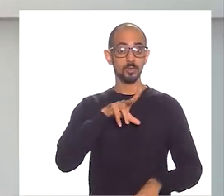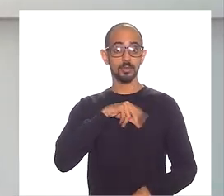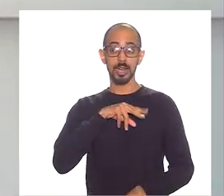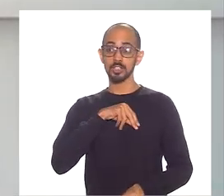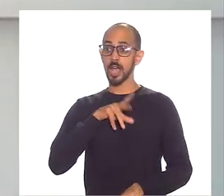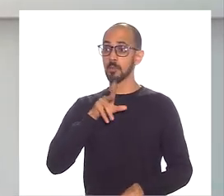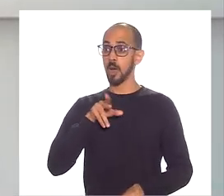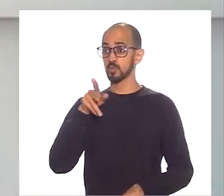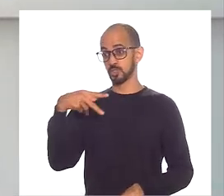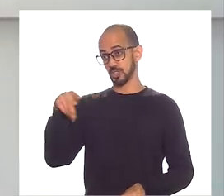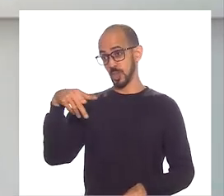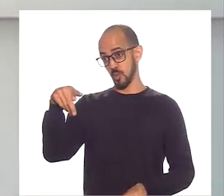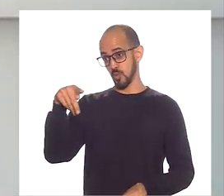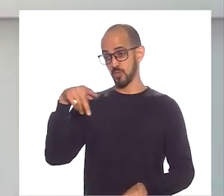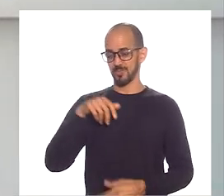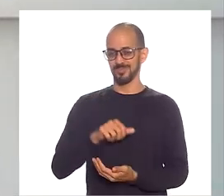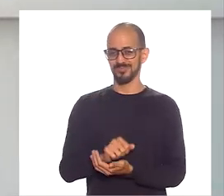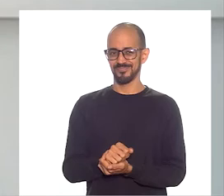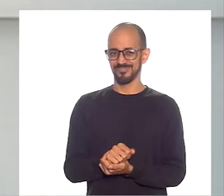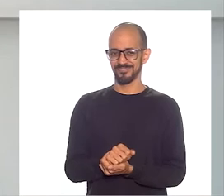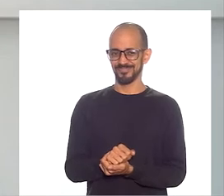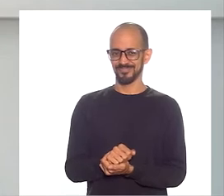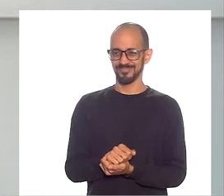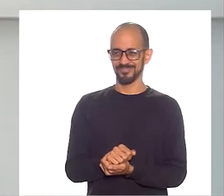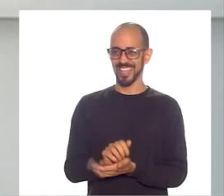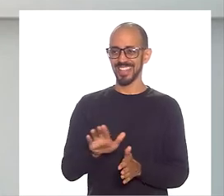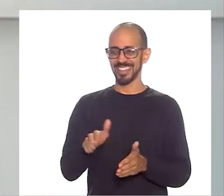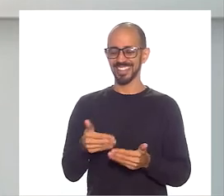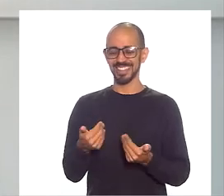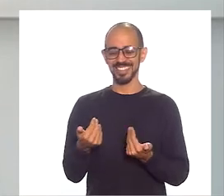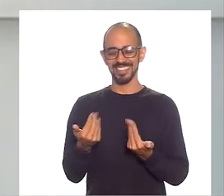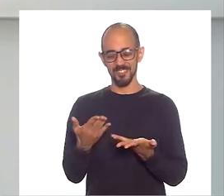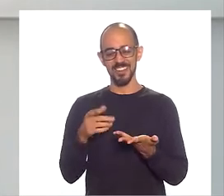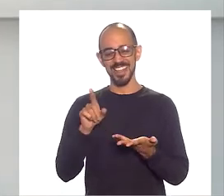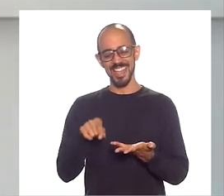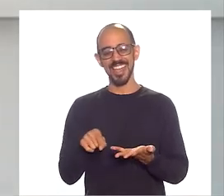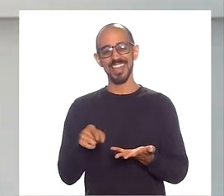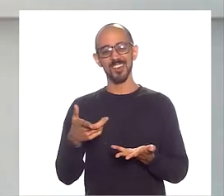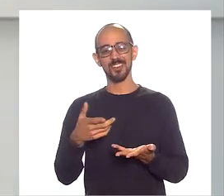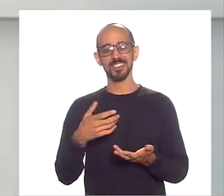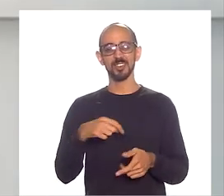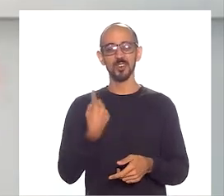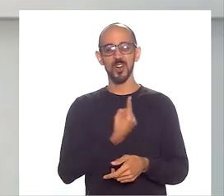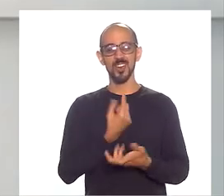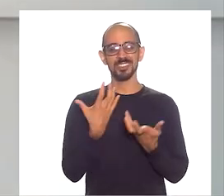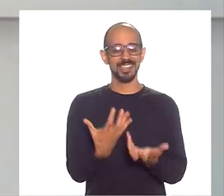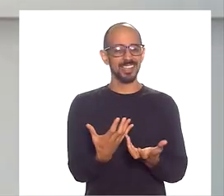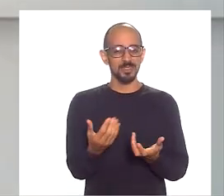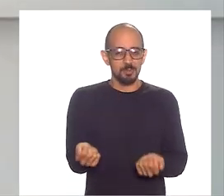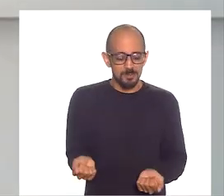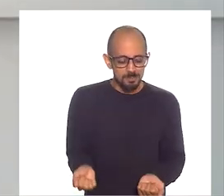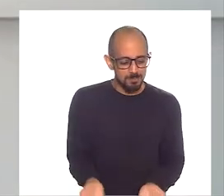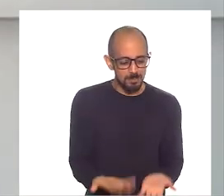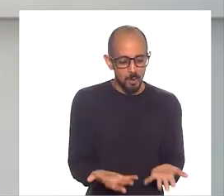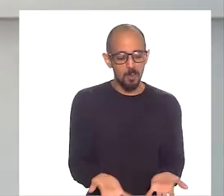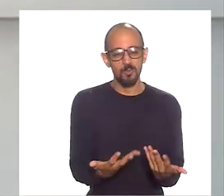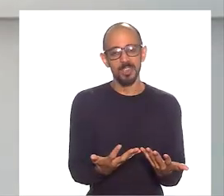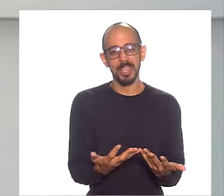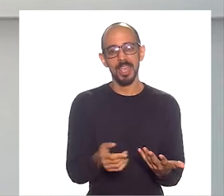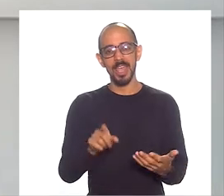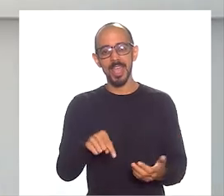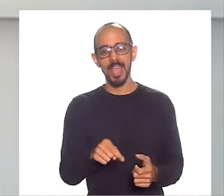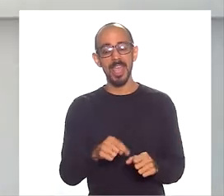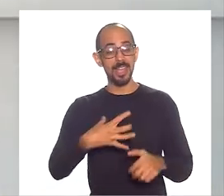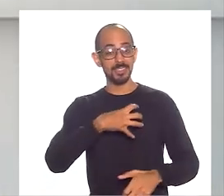ter um crachá igual ao seu pendurado no meu pescoço. Então é isso. É isso que a gente quer promover. Sabe?